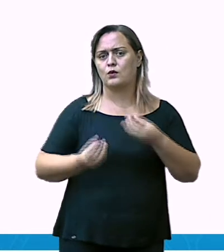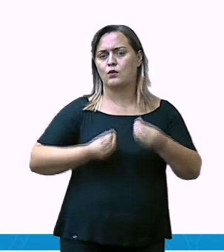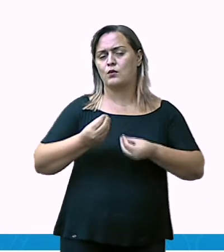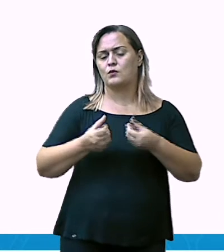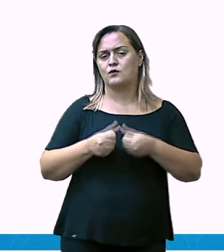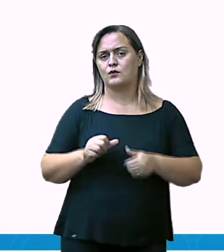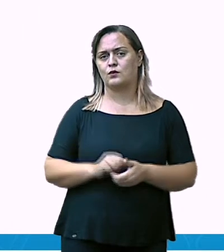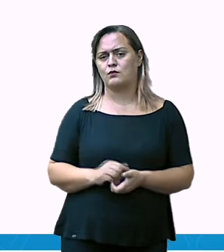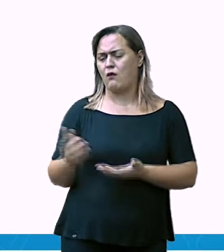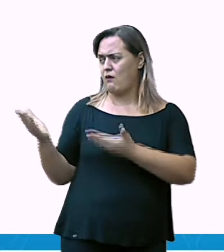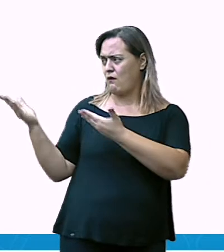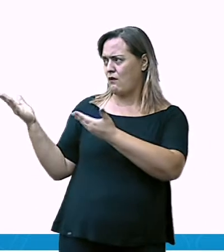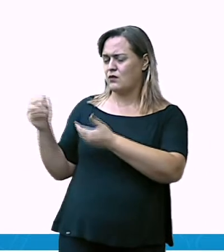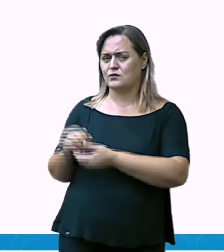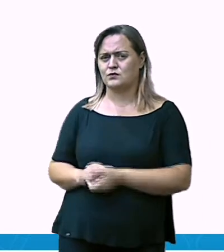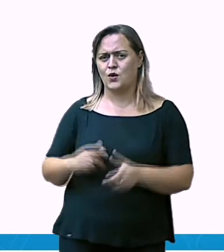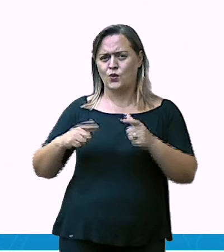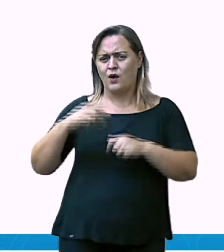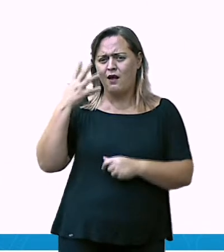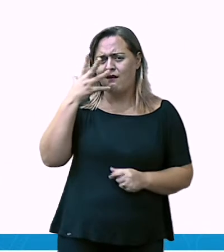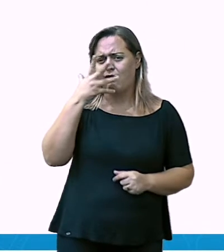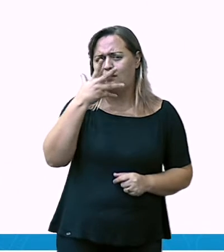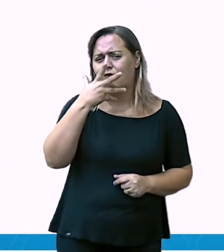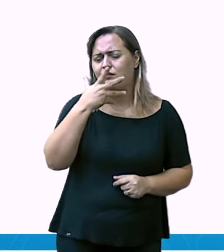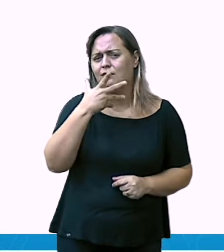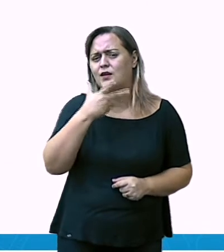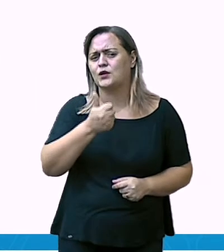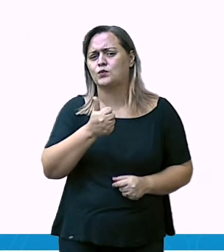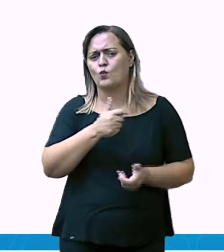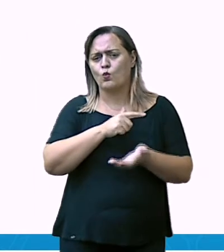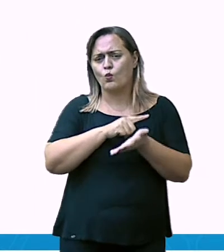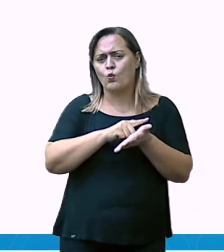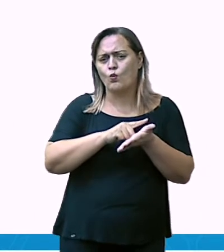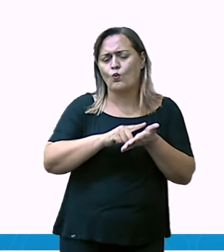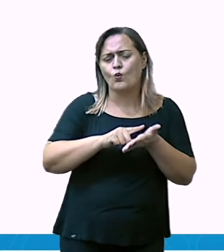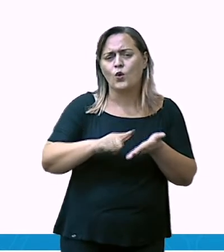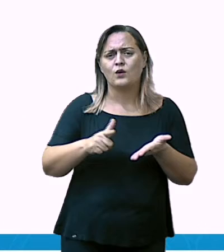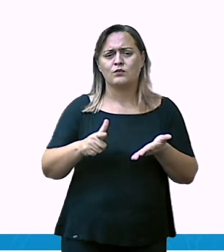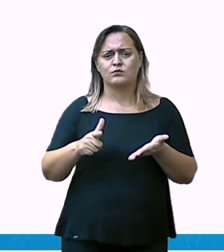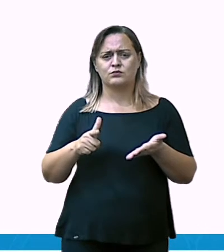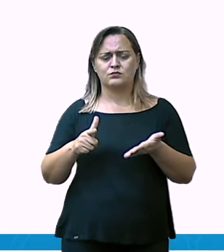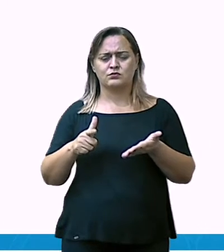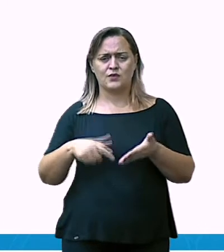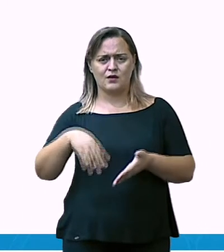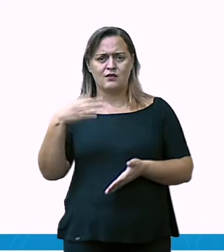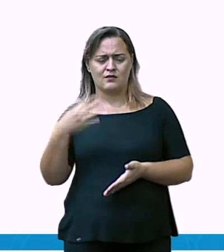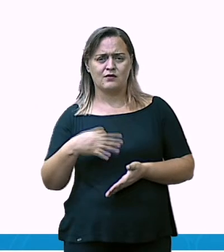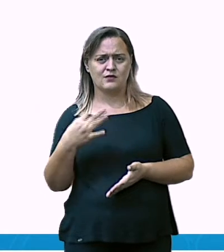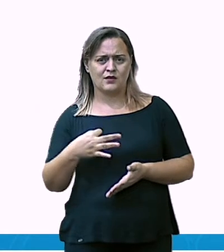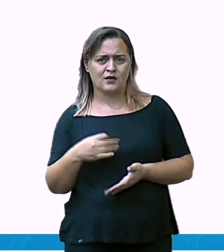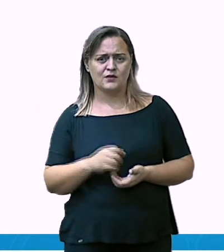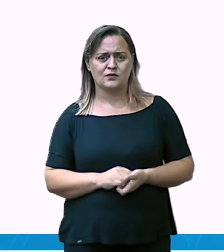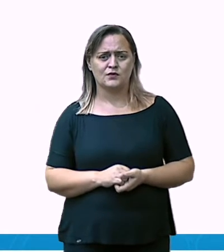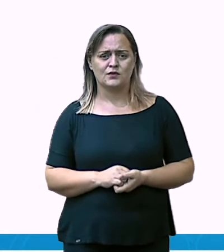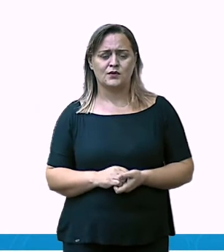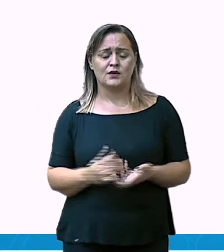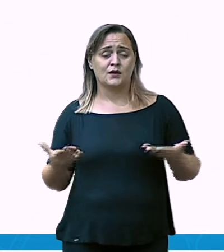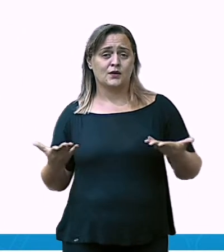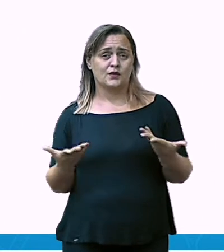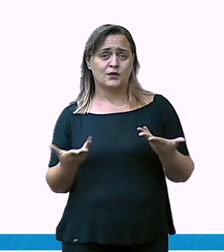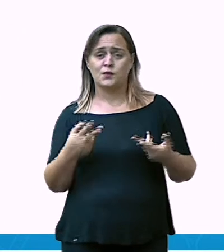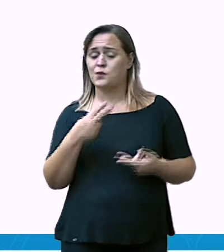lugares paradisíacos e que muitas das vezes não podem ser habitados por consequência